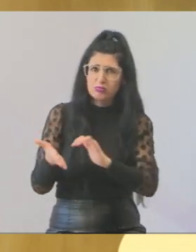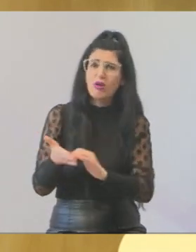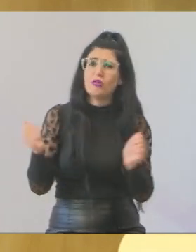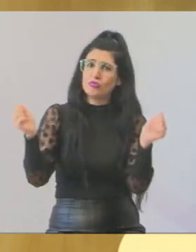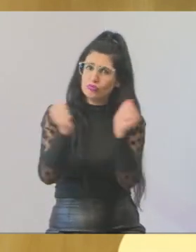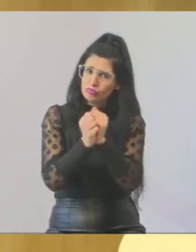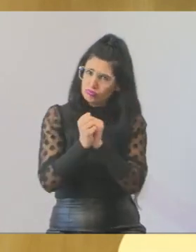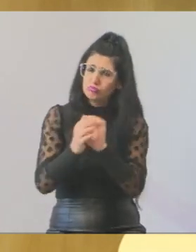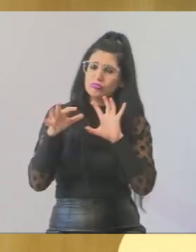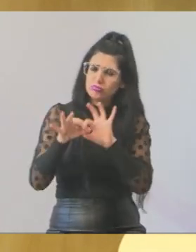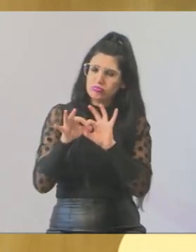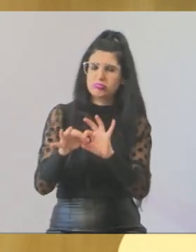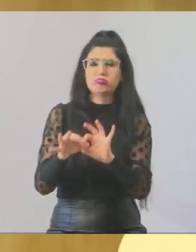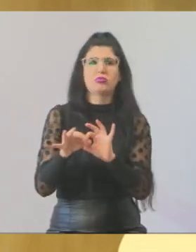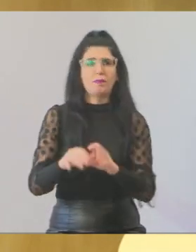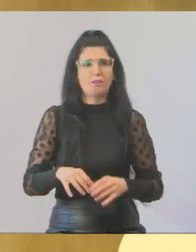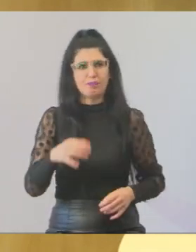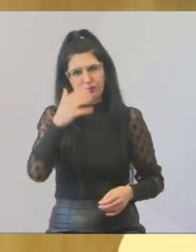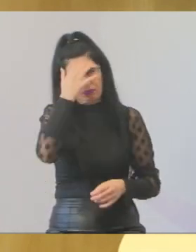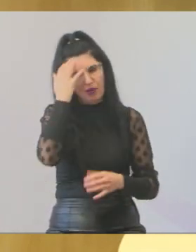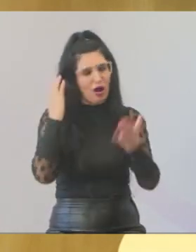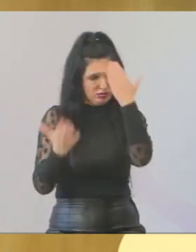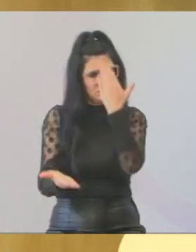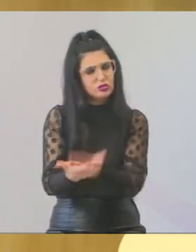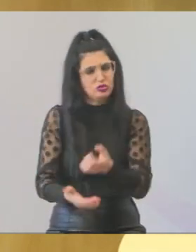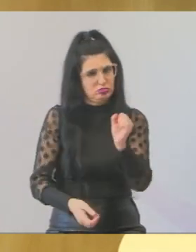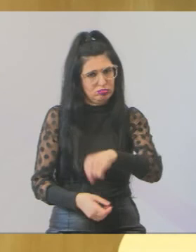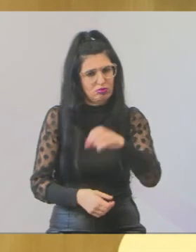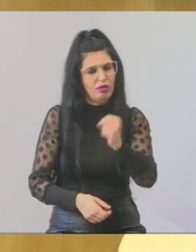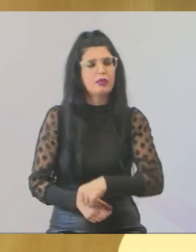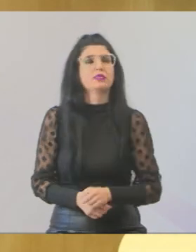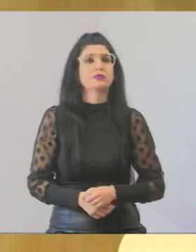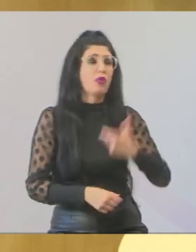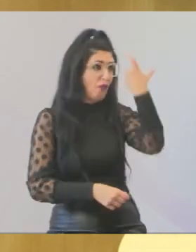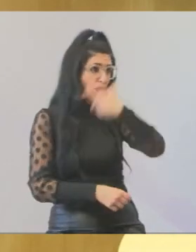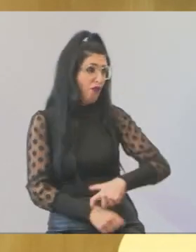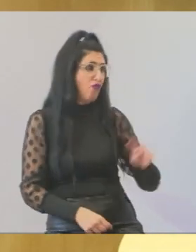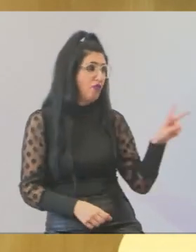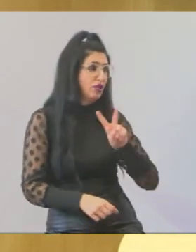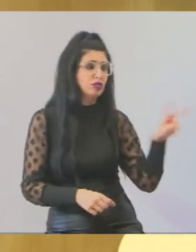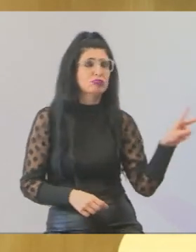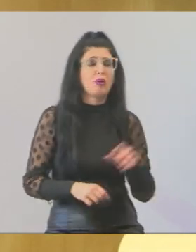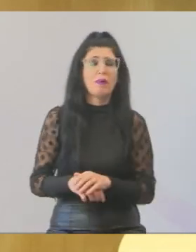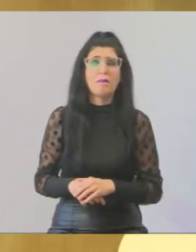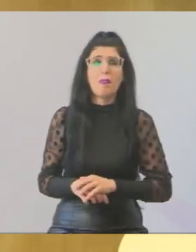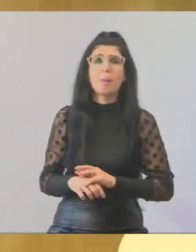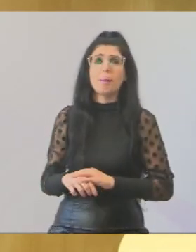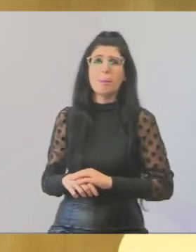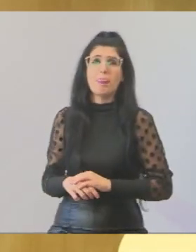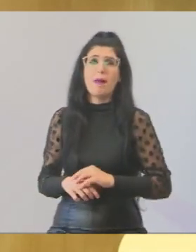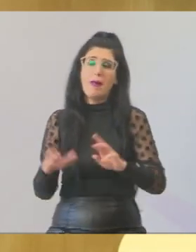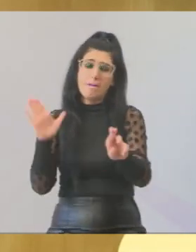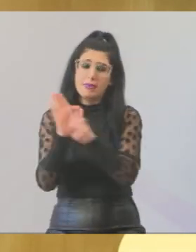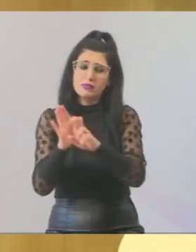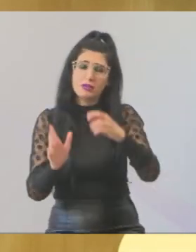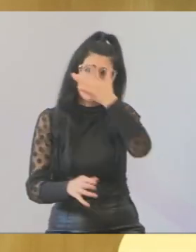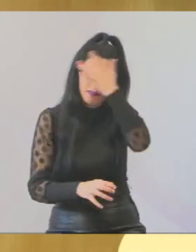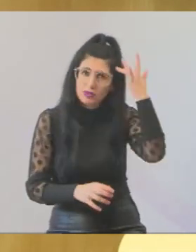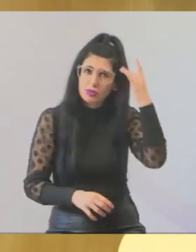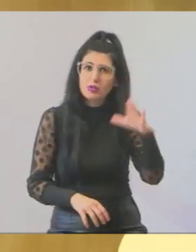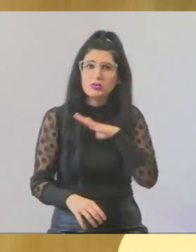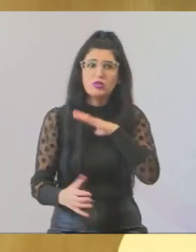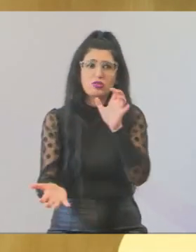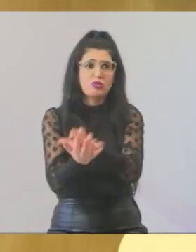eu acredito muito que os vereadores aqui estamos aqui para representar vocês, moradores da cidade de Jacareí. Uma boa tarde a todos e até